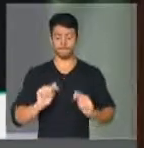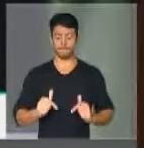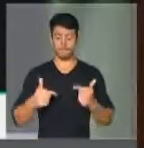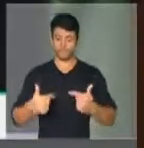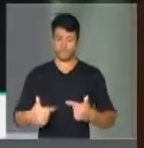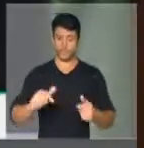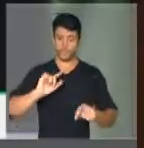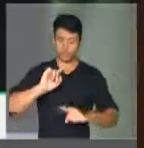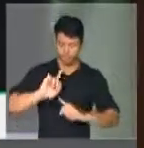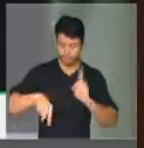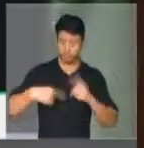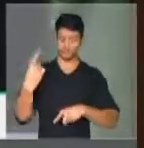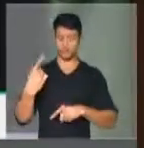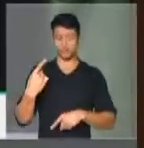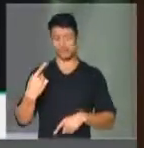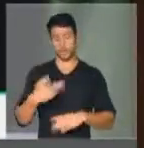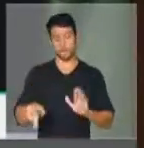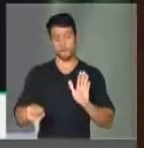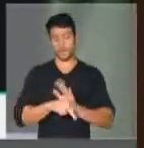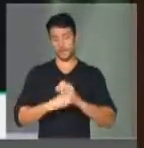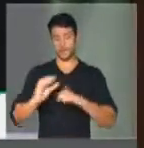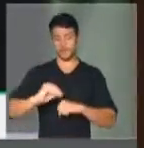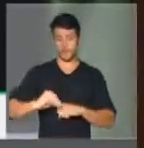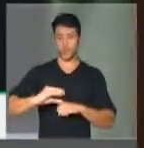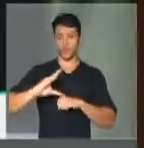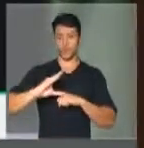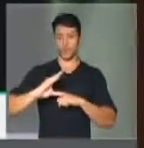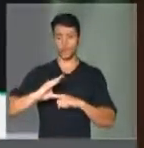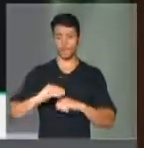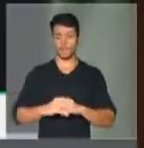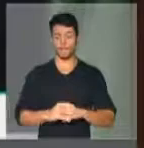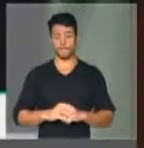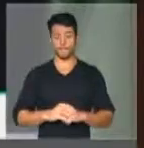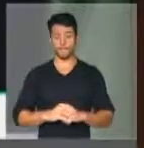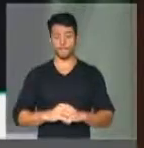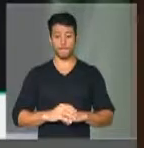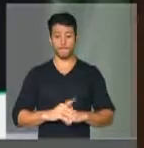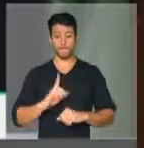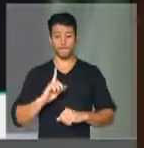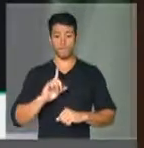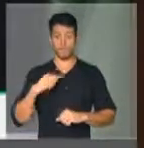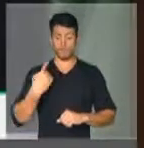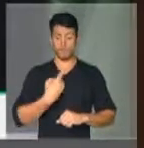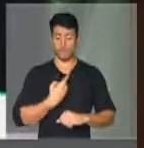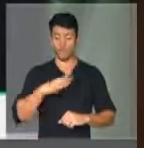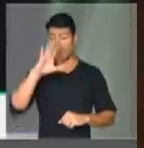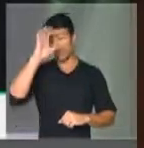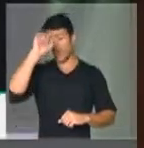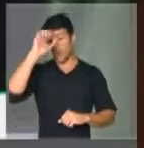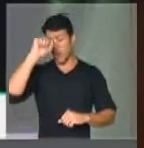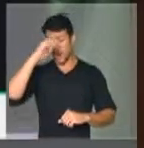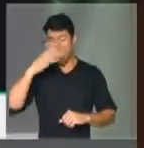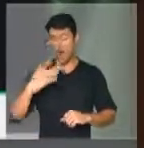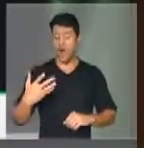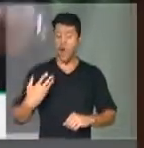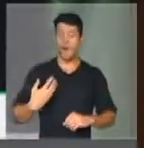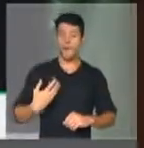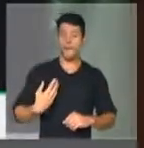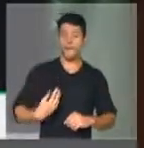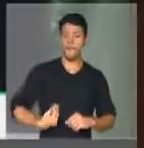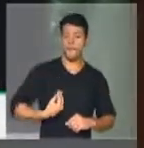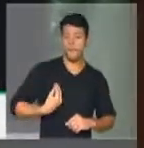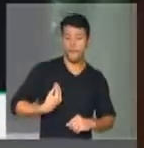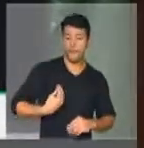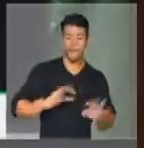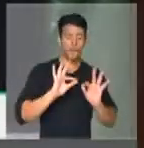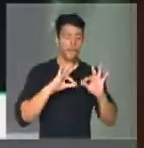revolucionária do conhecimento, aonde nós aprendemos com a vida, com a família e